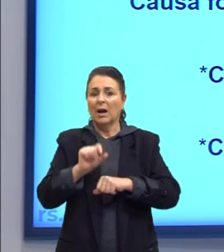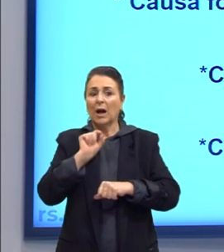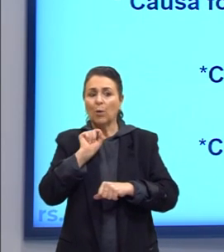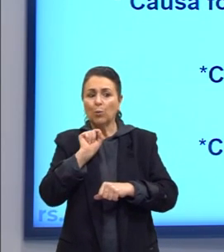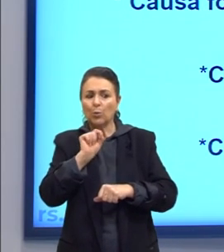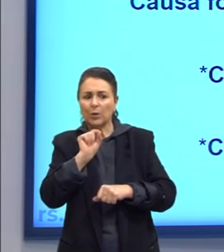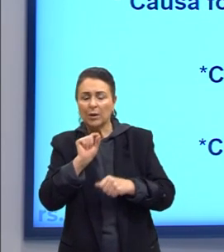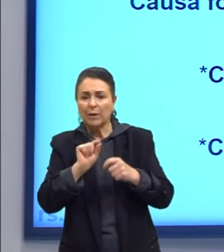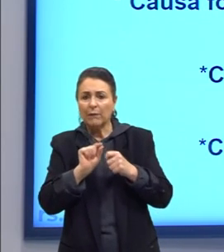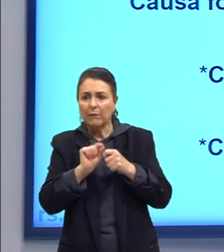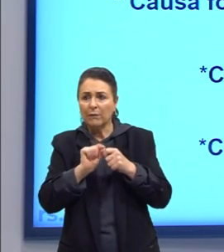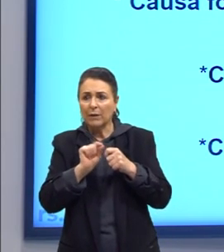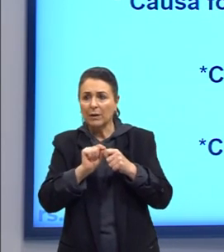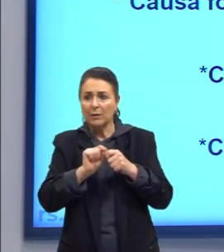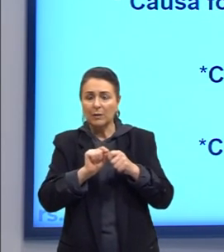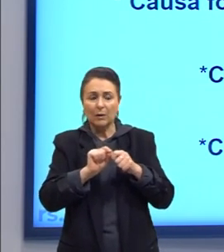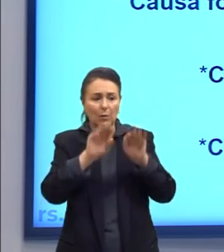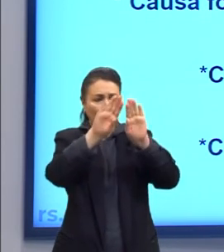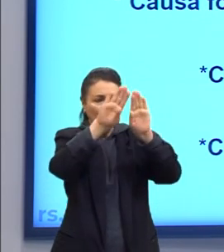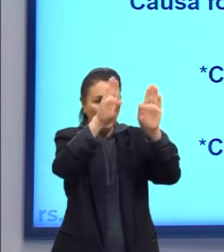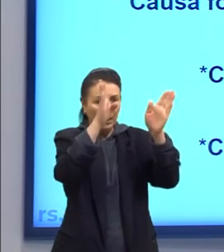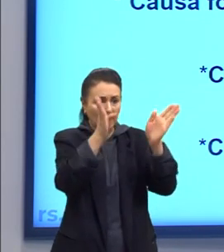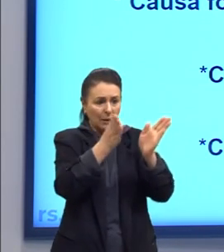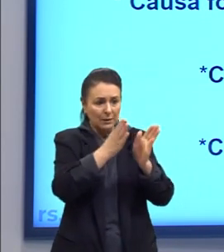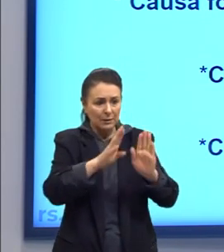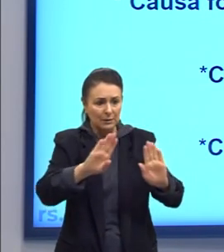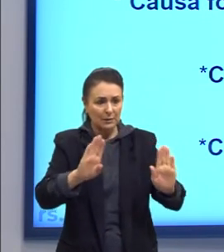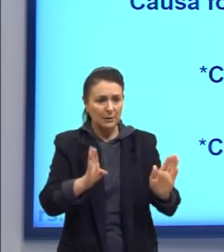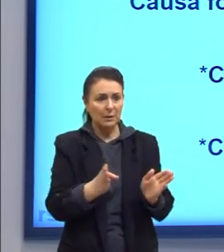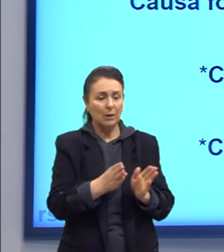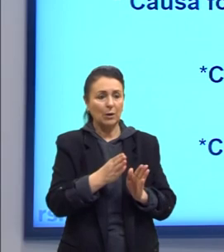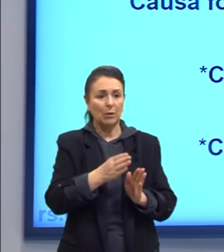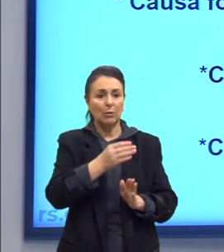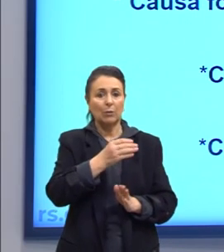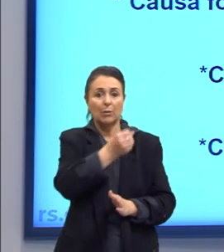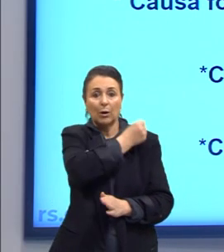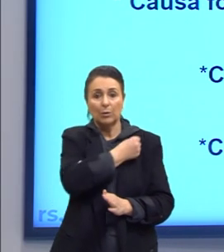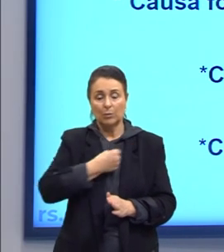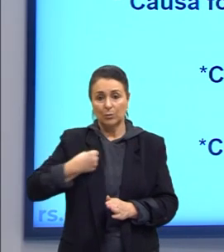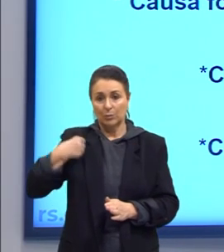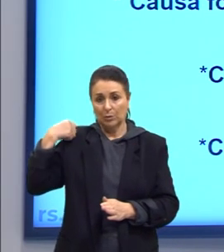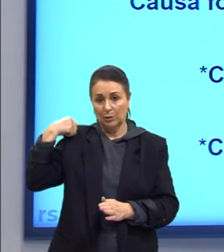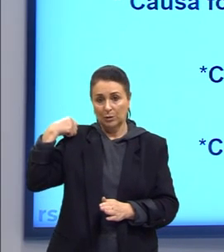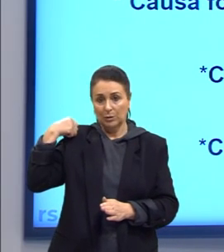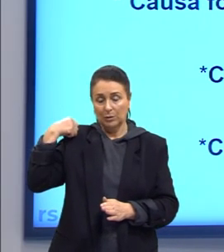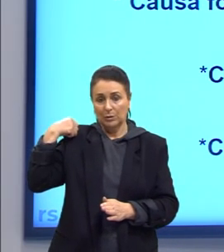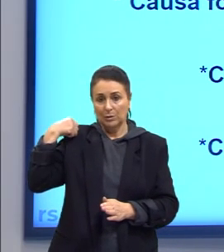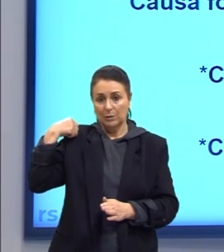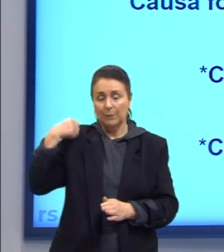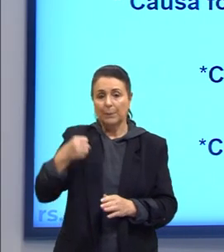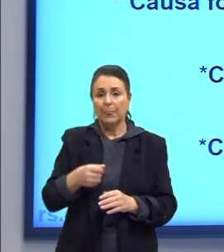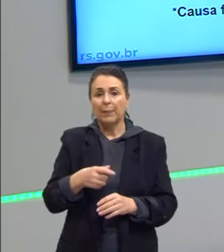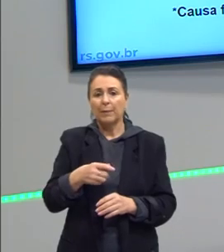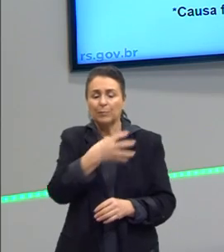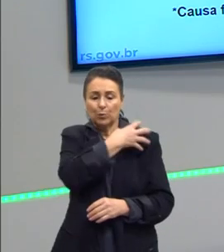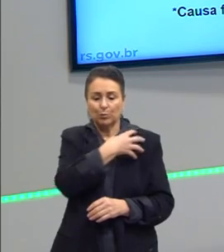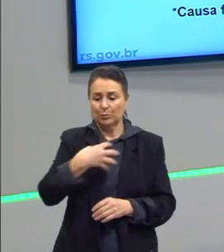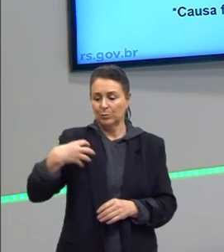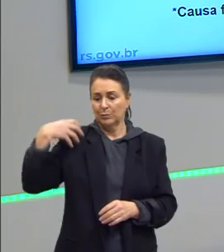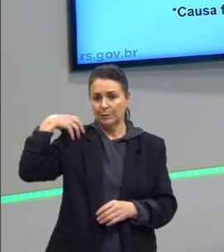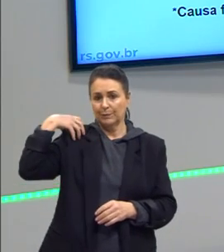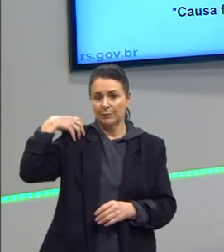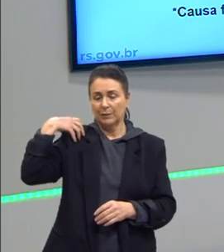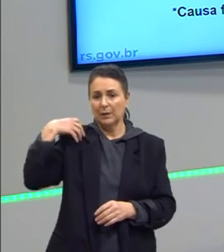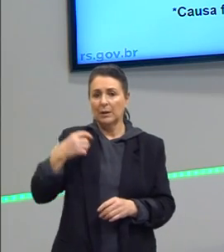feito... Eu trago aqui uma estátua do Sócrates, que o Aristóteles sempre se referia muito ao Sócrates, para nós fazermos